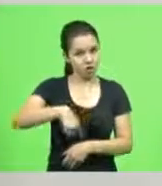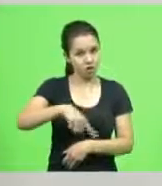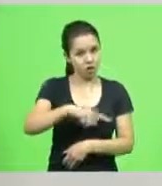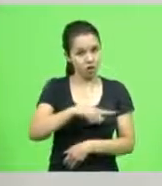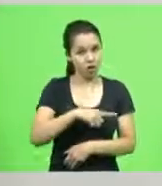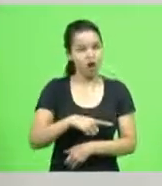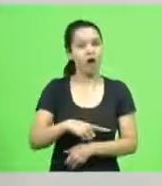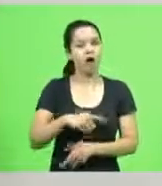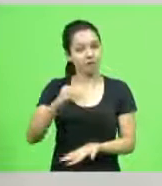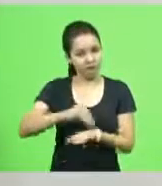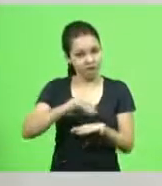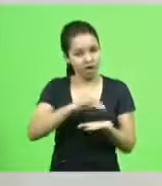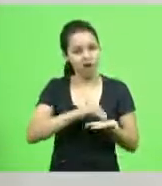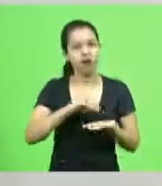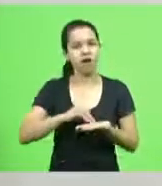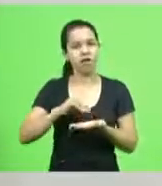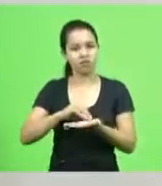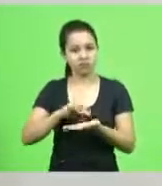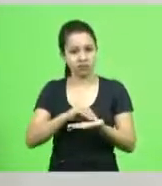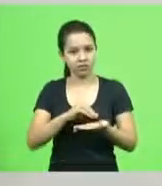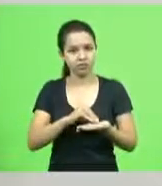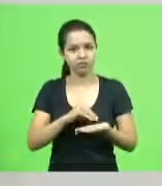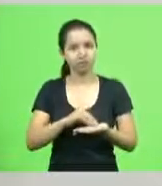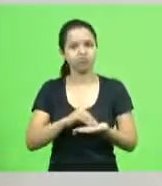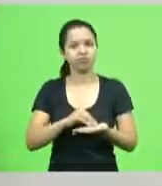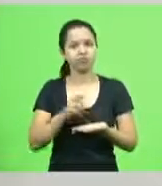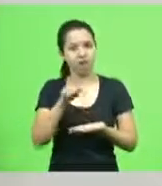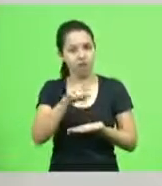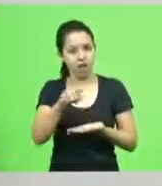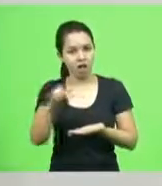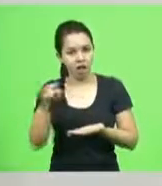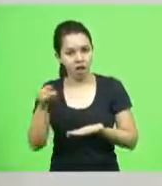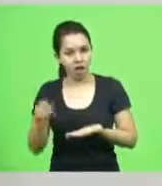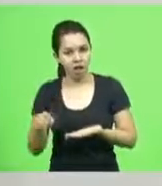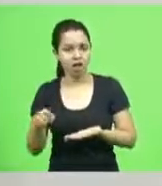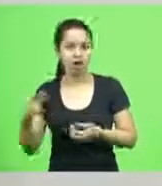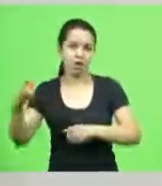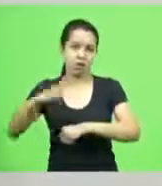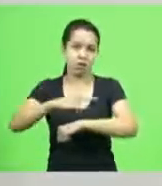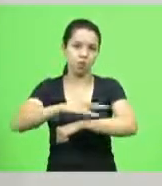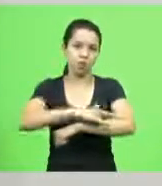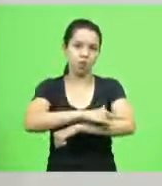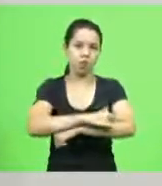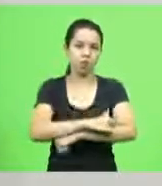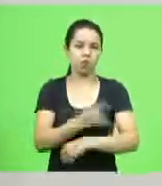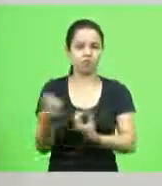questão da entrega do aeroporto para a iniciativa privada a gente podia avançar mais